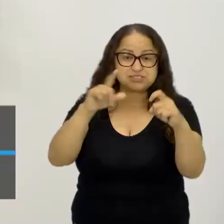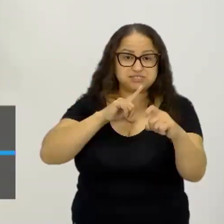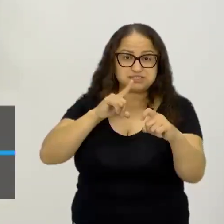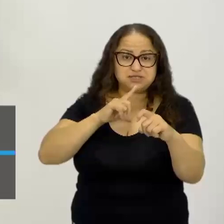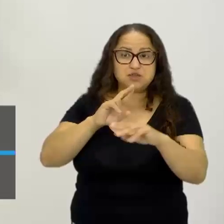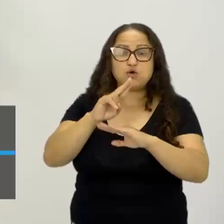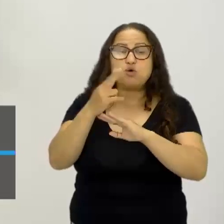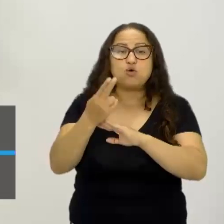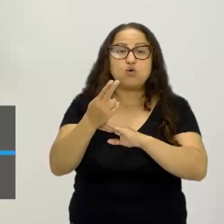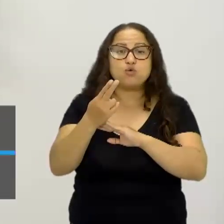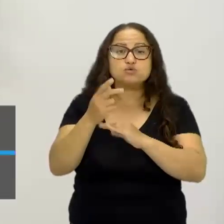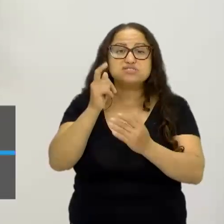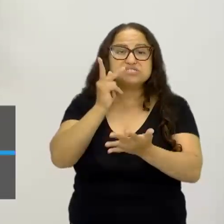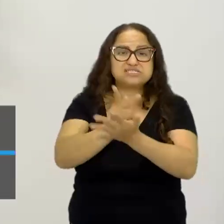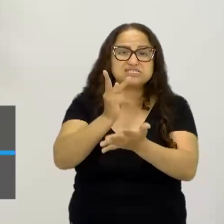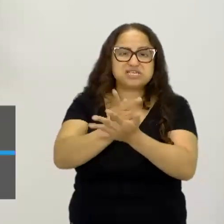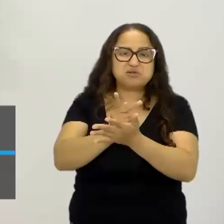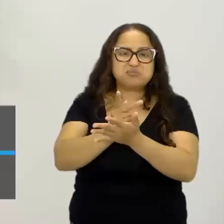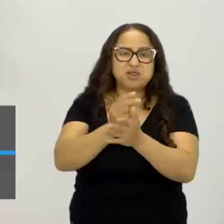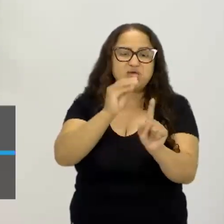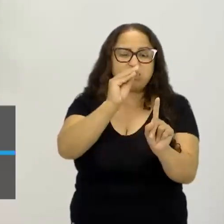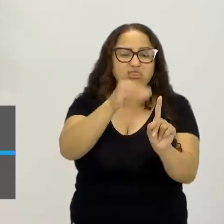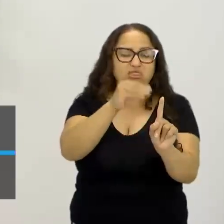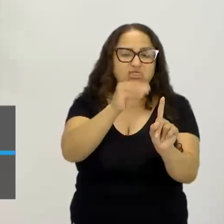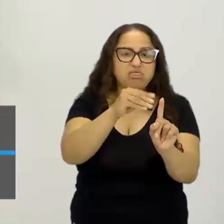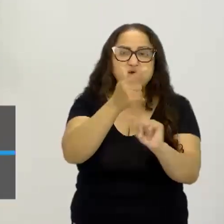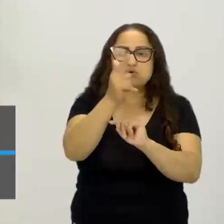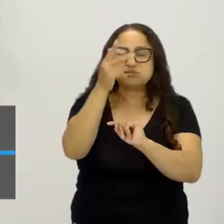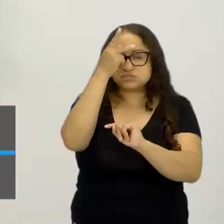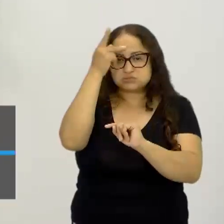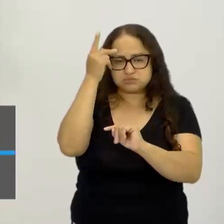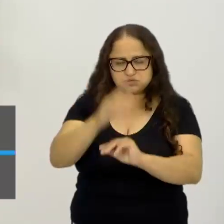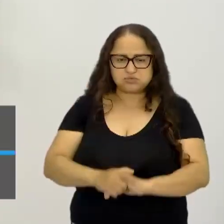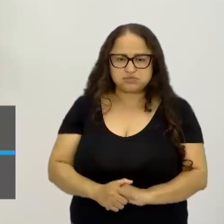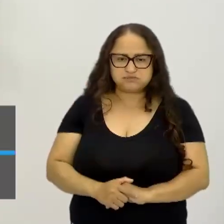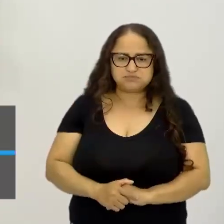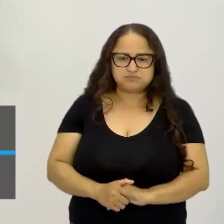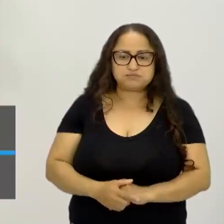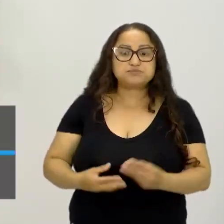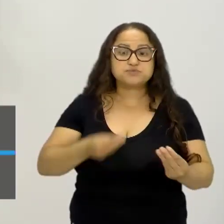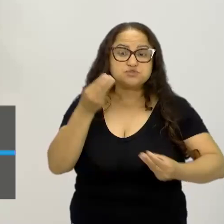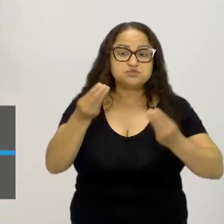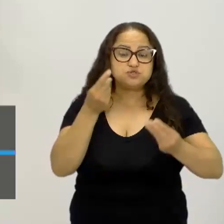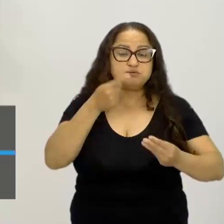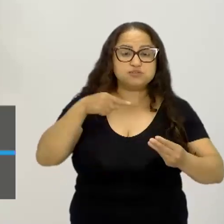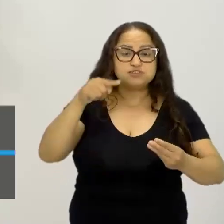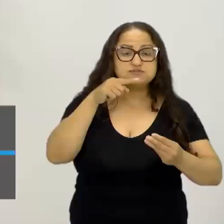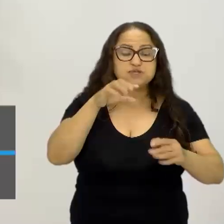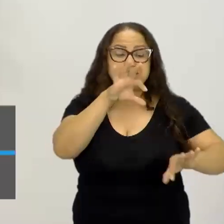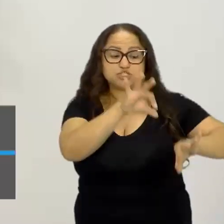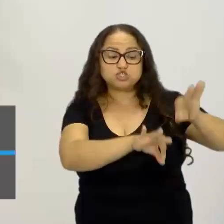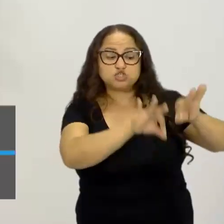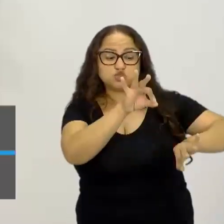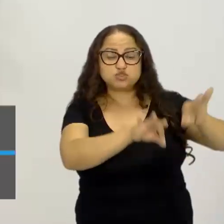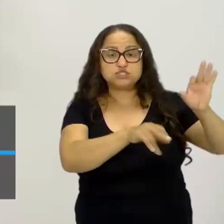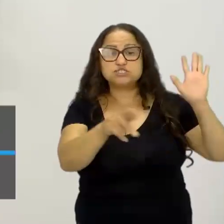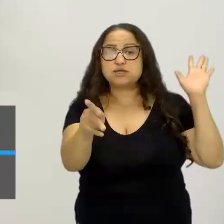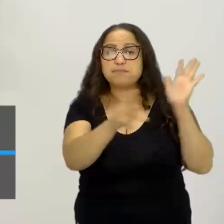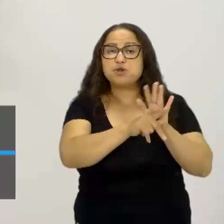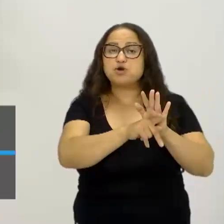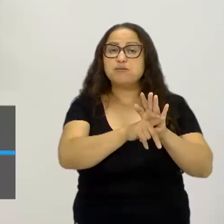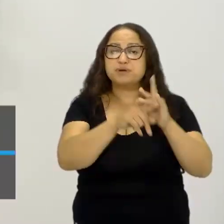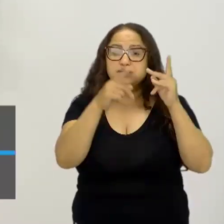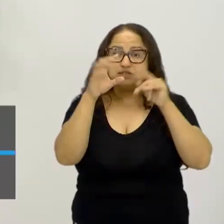violência justa. Só que, conforme nós vimos nas últimas aulas, essa justiça da violência do Estado,